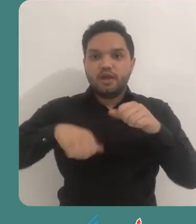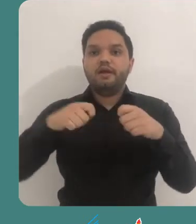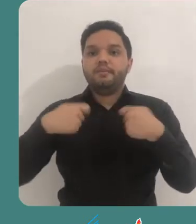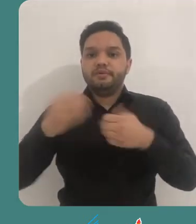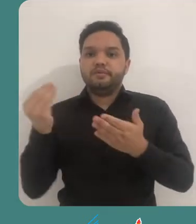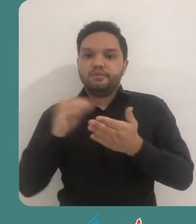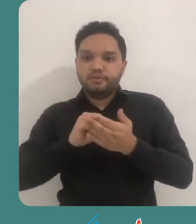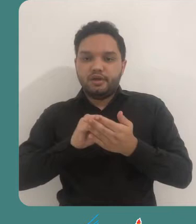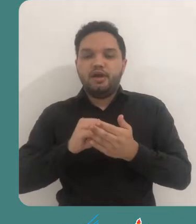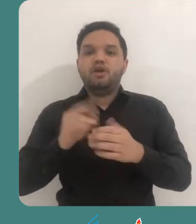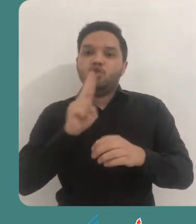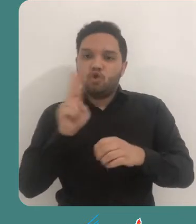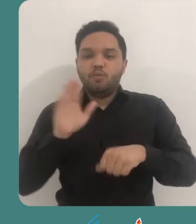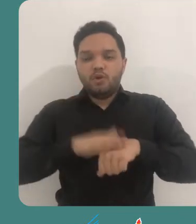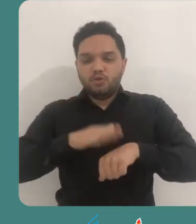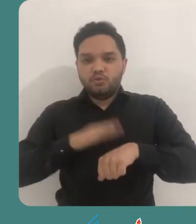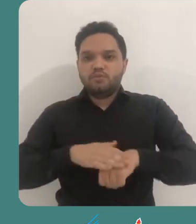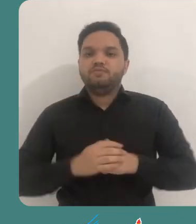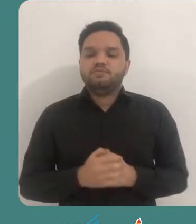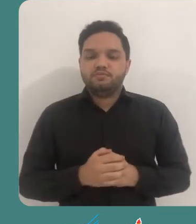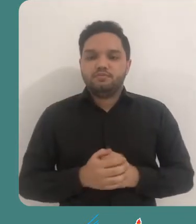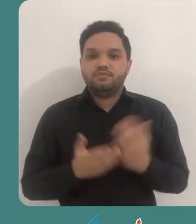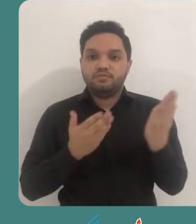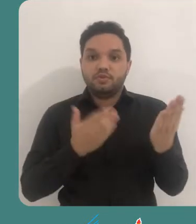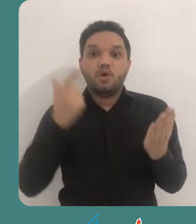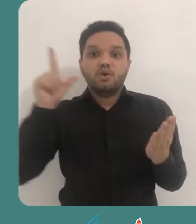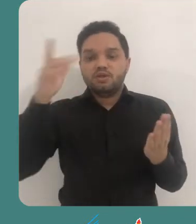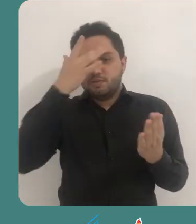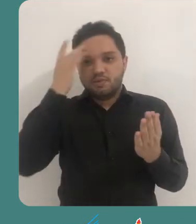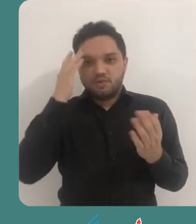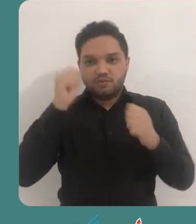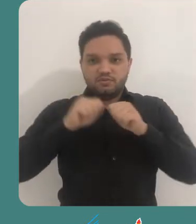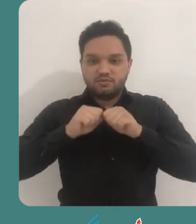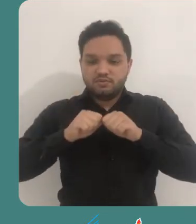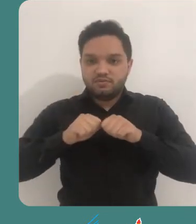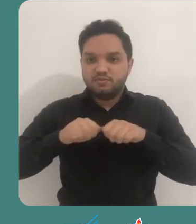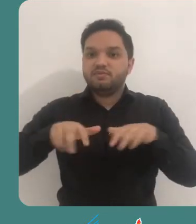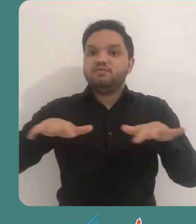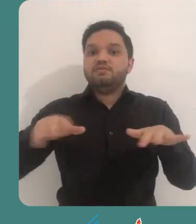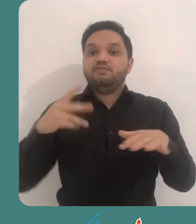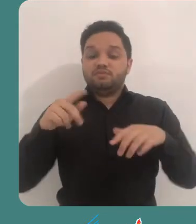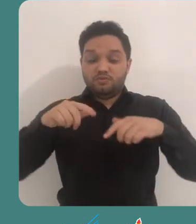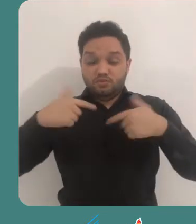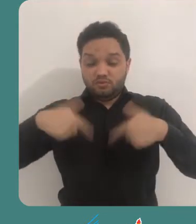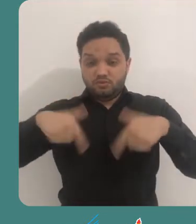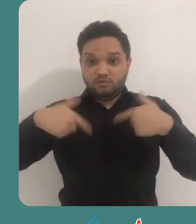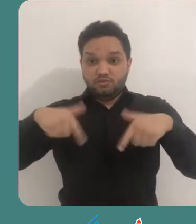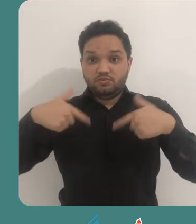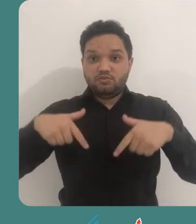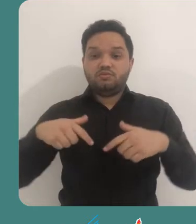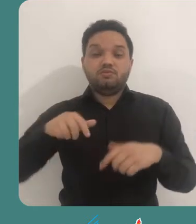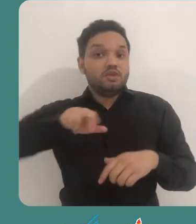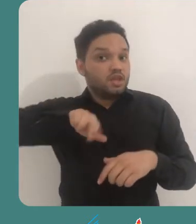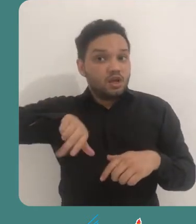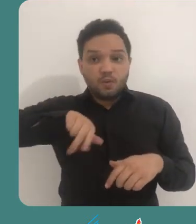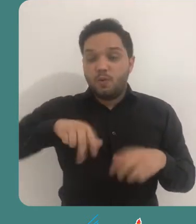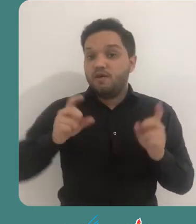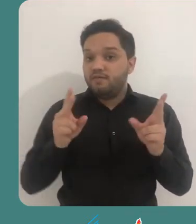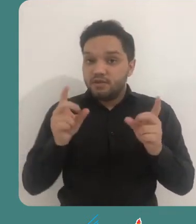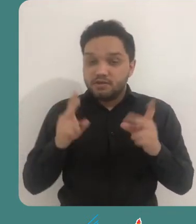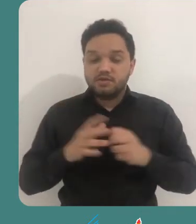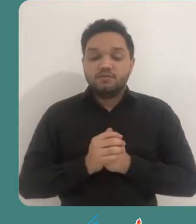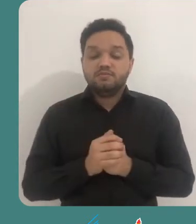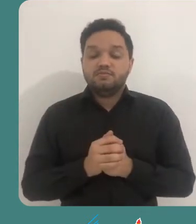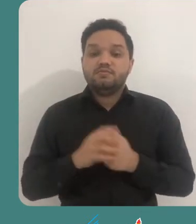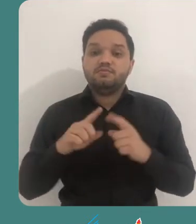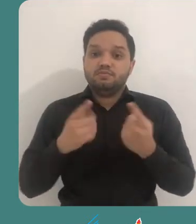com crédito atribuído ao autor. Esta licença permite que outros Remix 100, adaptem e criem a partir do seu trabalho para